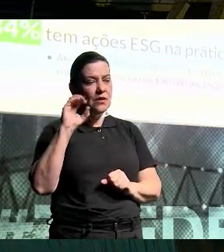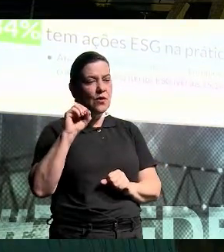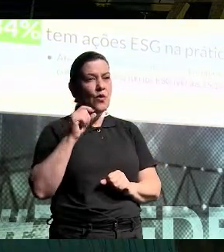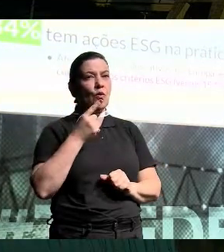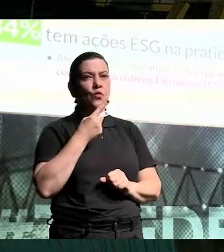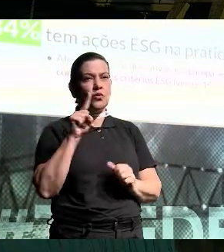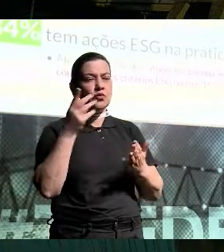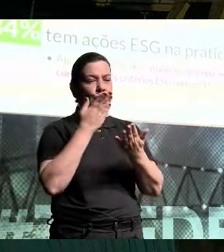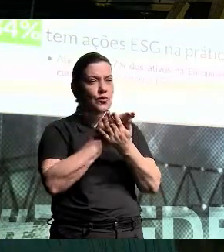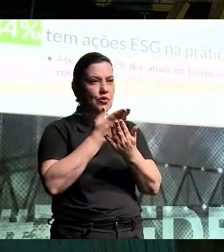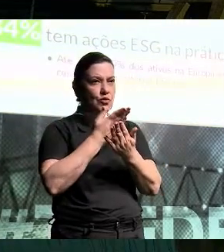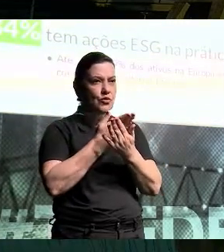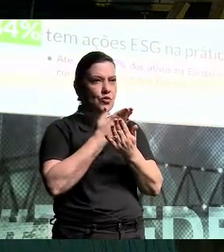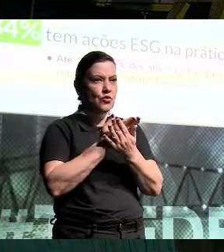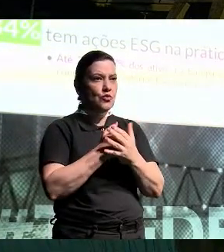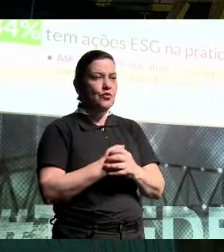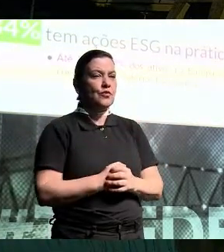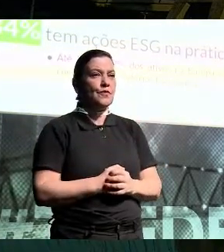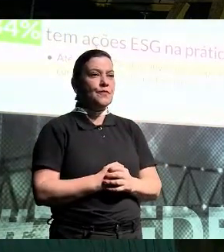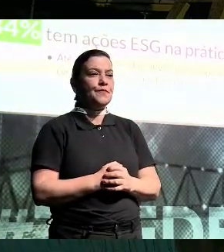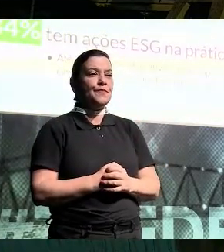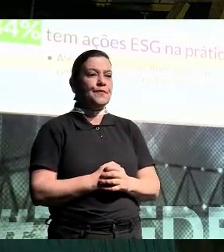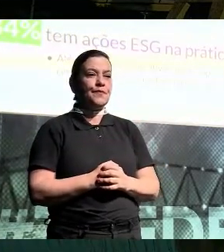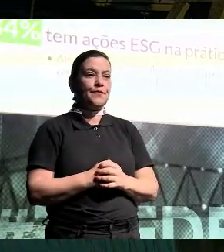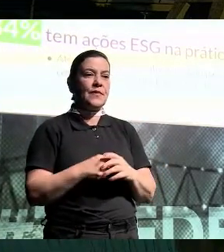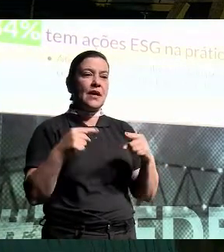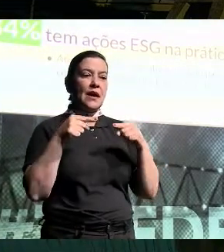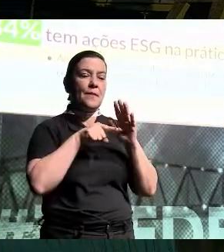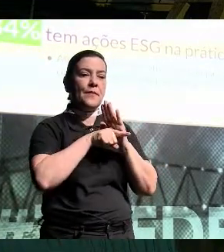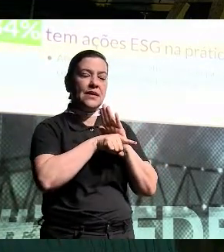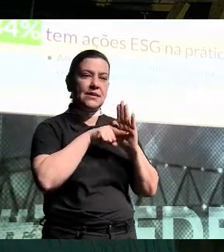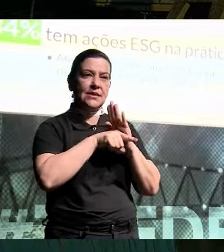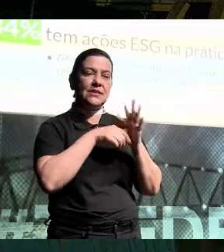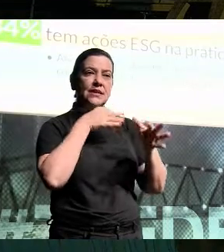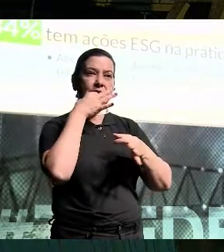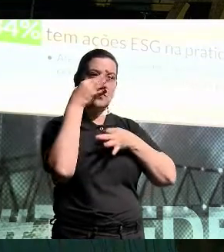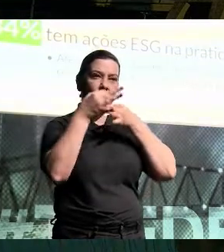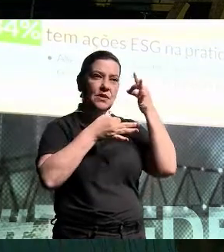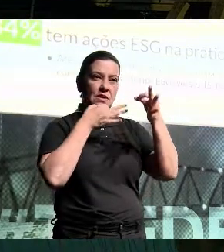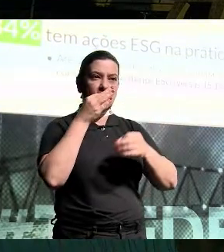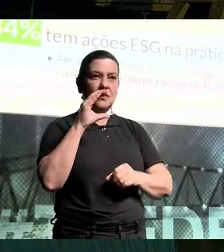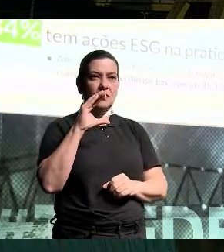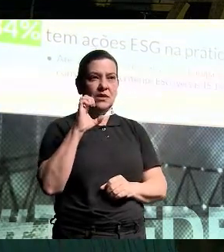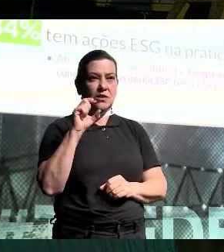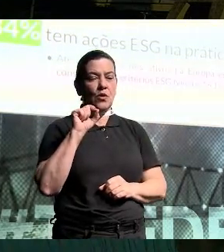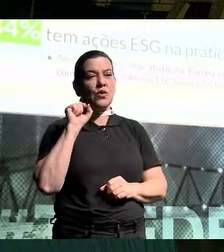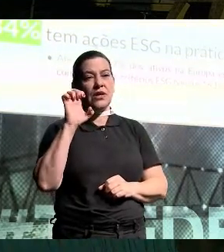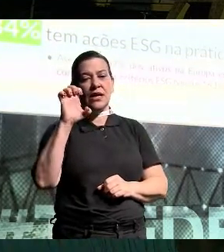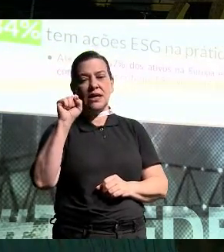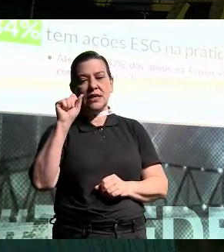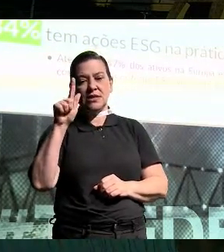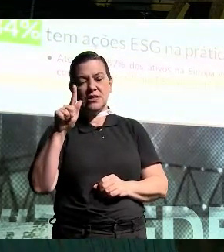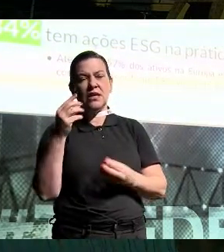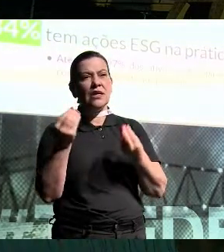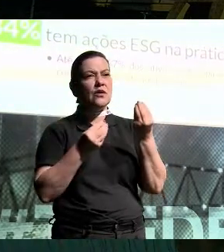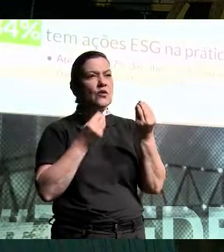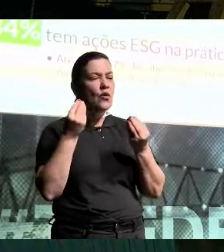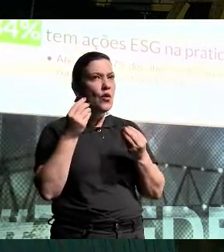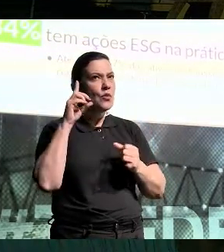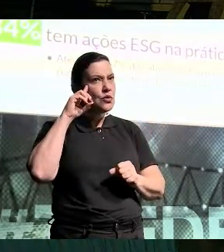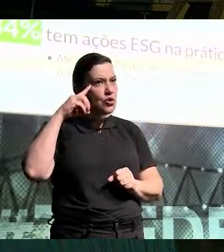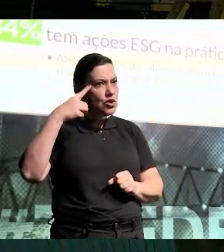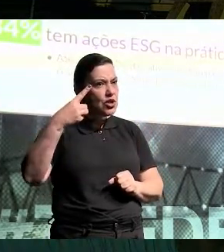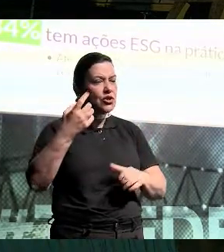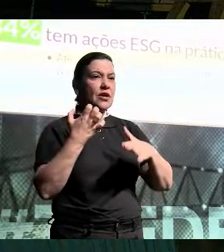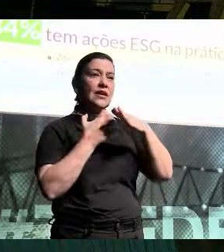estudo que saiu em relação à pesquisa de opinião dos CEOs sobre o que é ESG e como é que isso está dentro do meu dia a dia